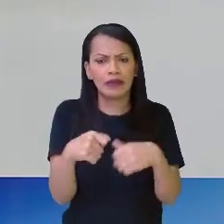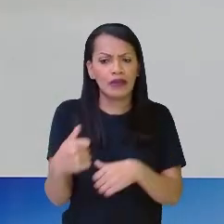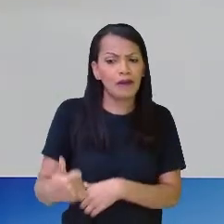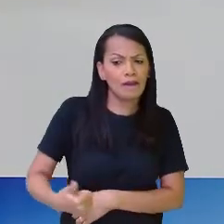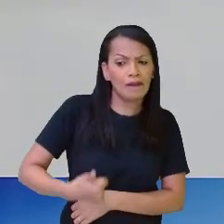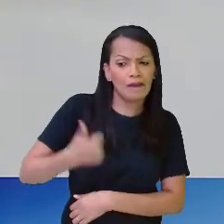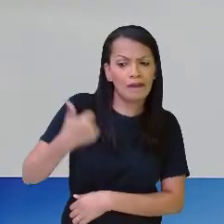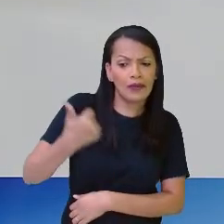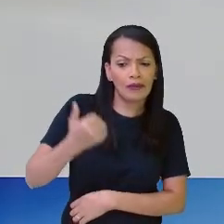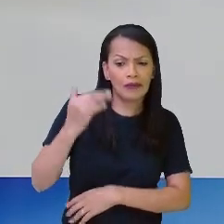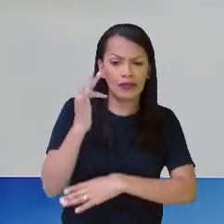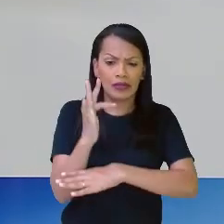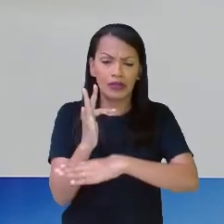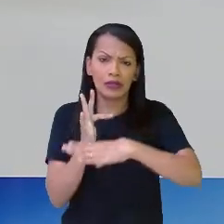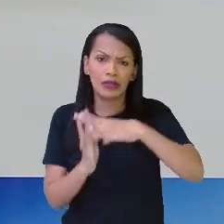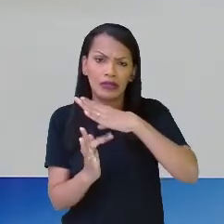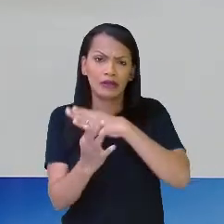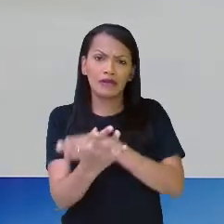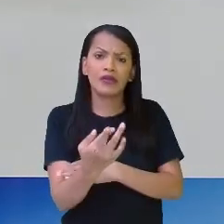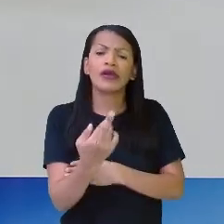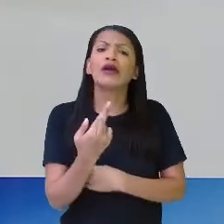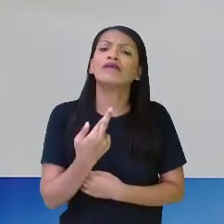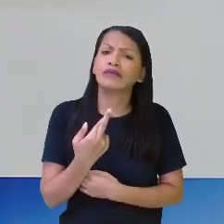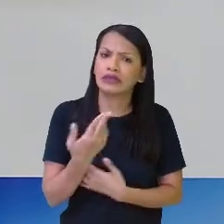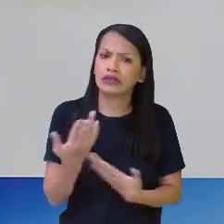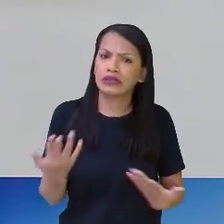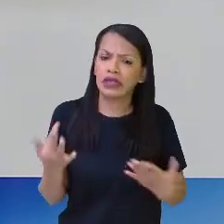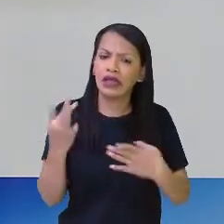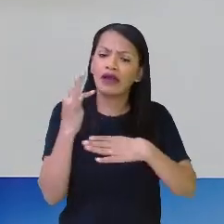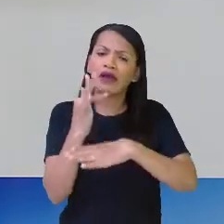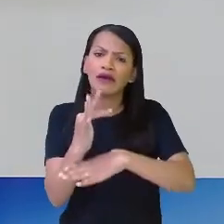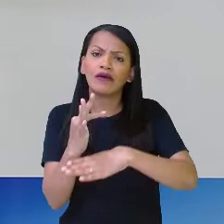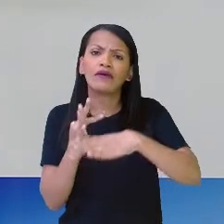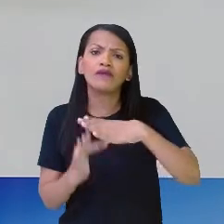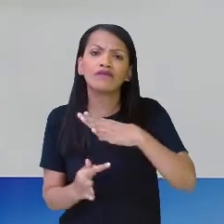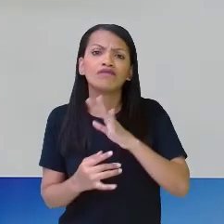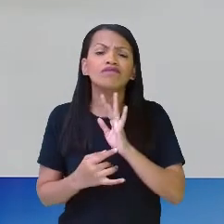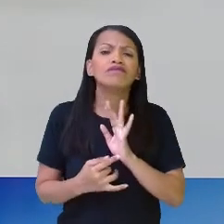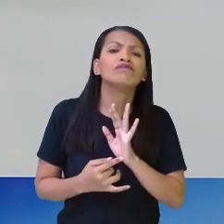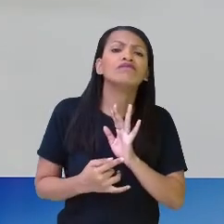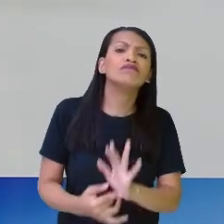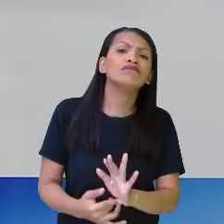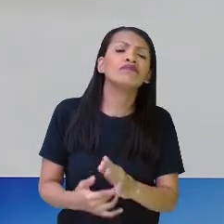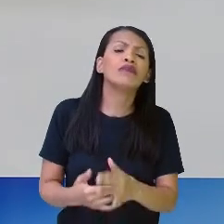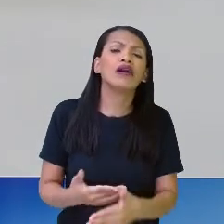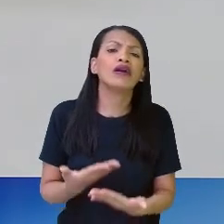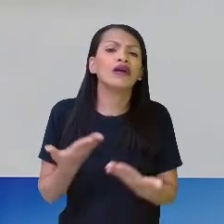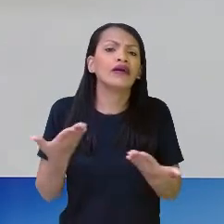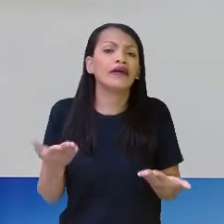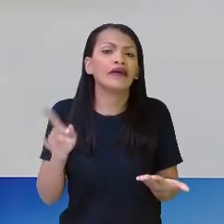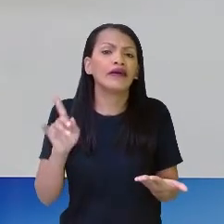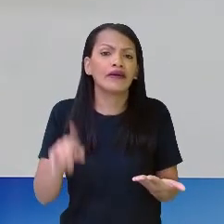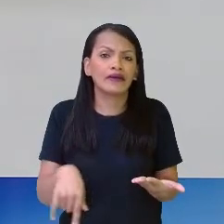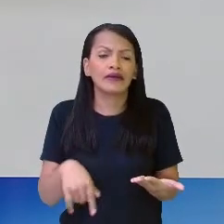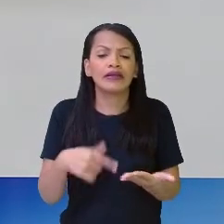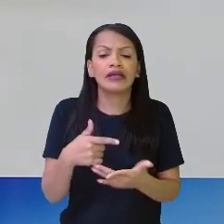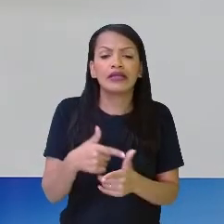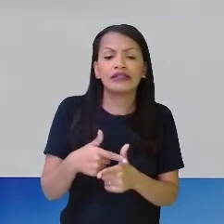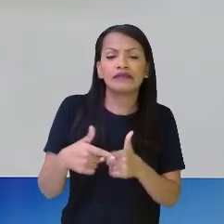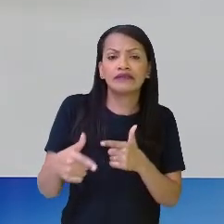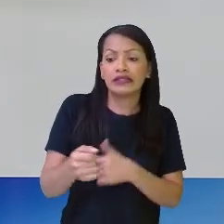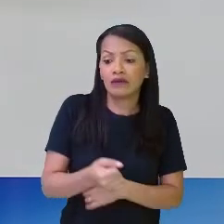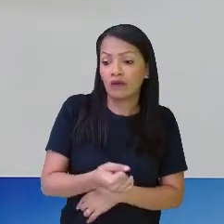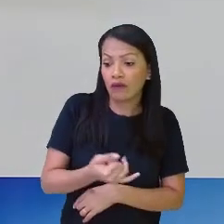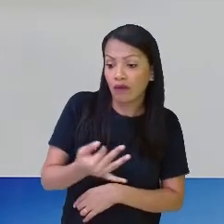a fração. E aí, me responde aí. Essa fração que está aparecendo, o inteiro está dividido em